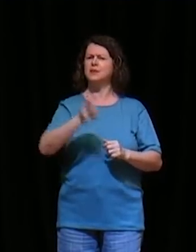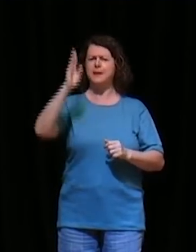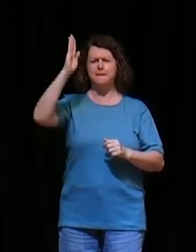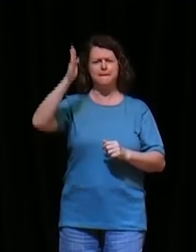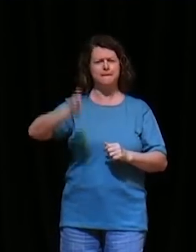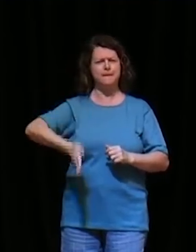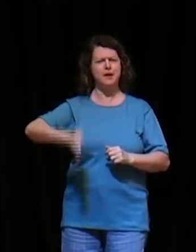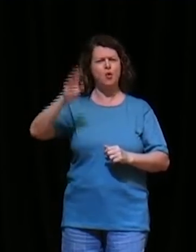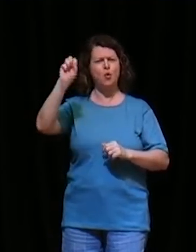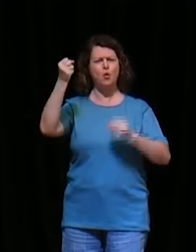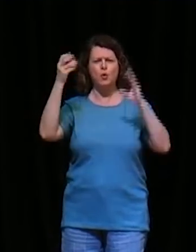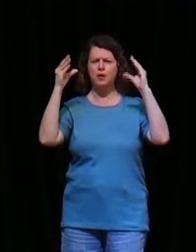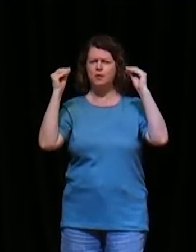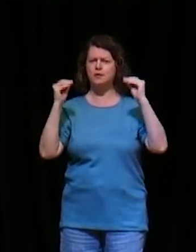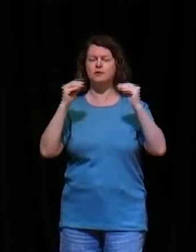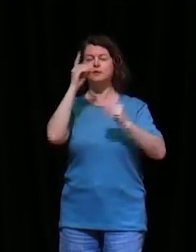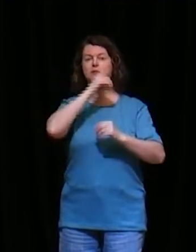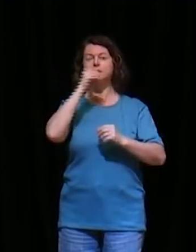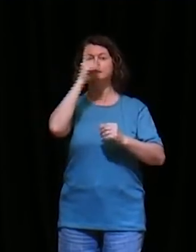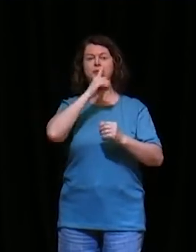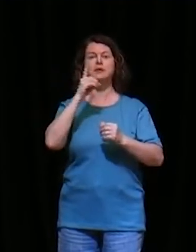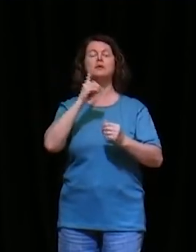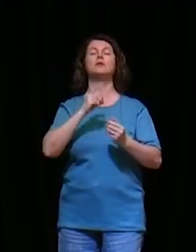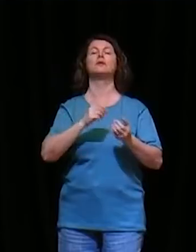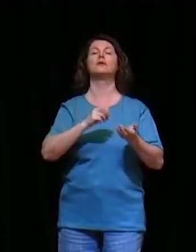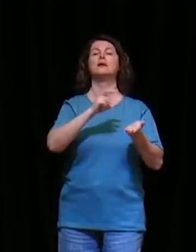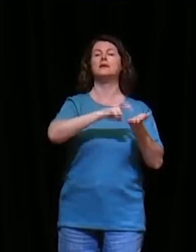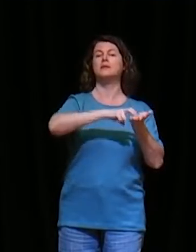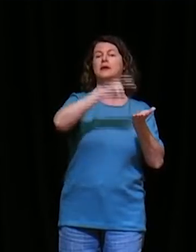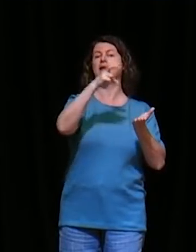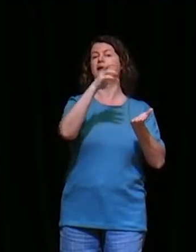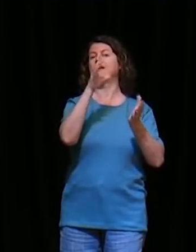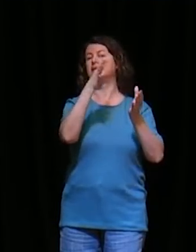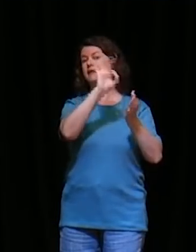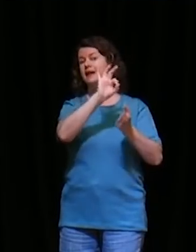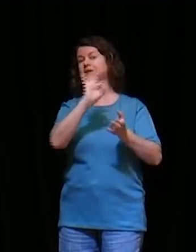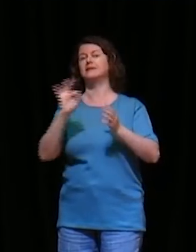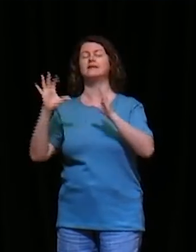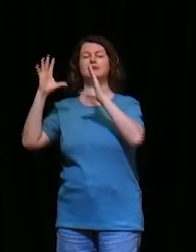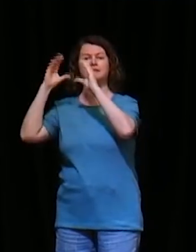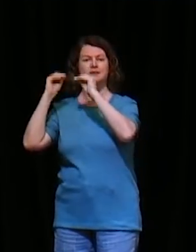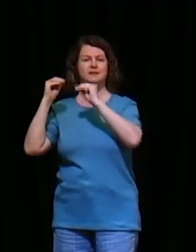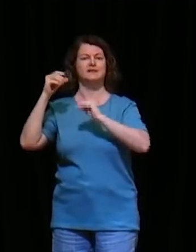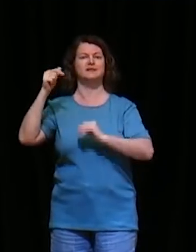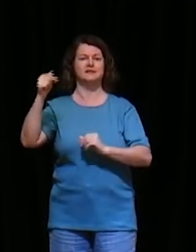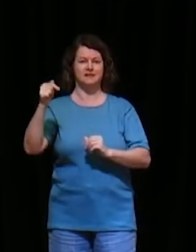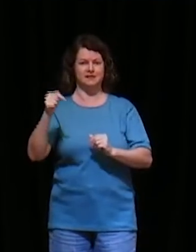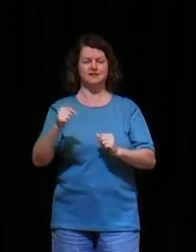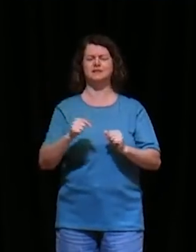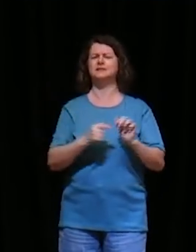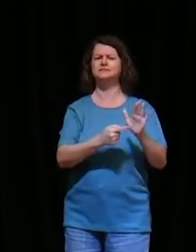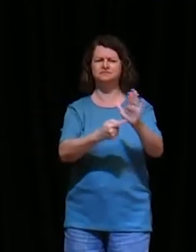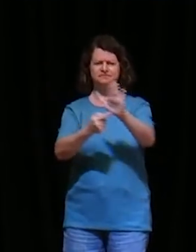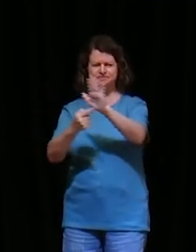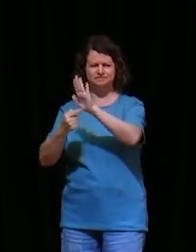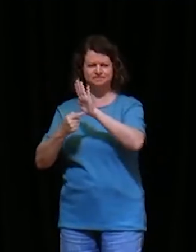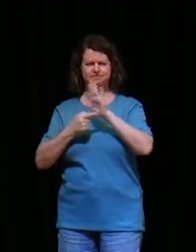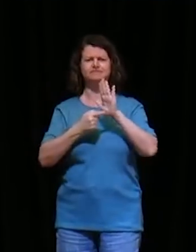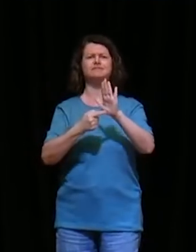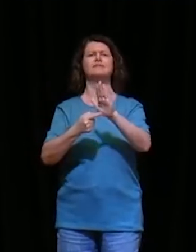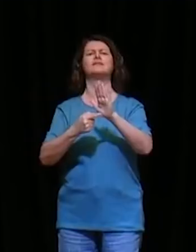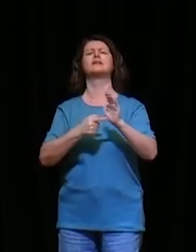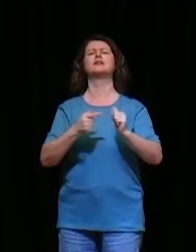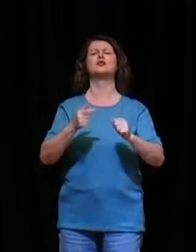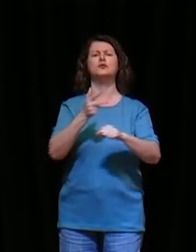domingos, às 19 horas e às 10 da manhã. Nós estamos transmitindo ao vivo e eu quero pedir pra você,